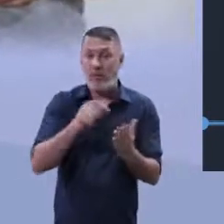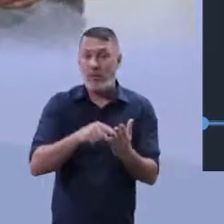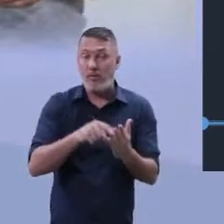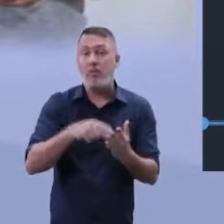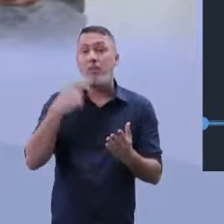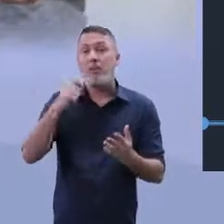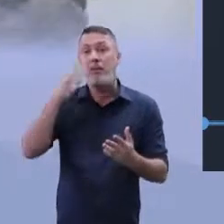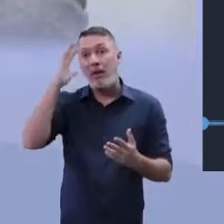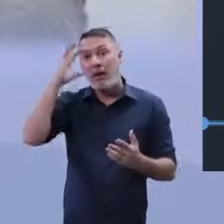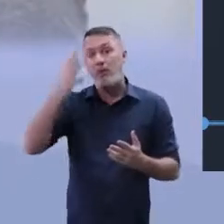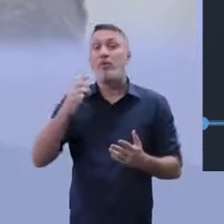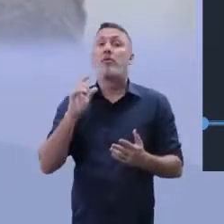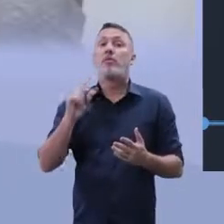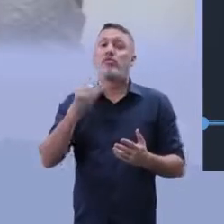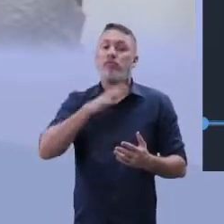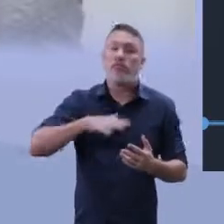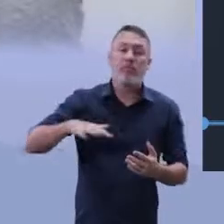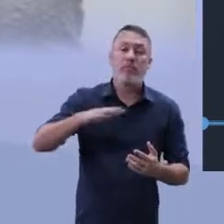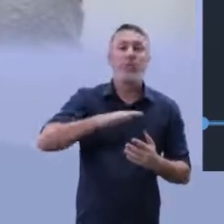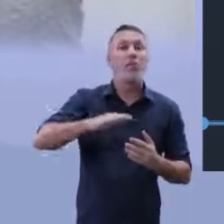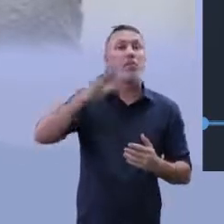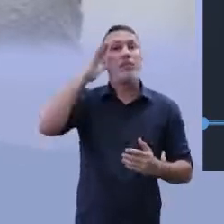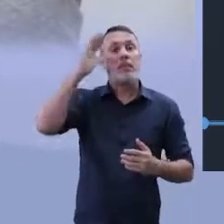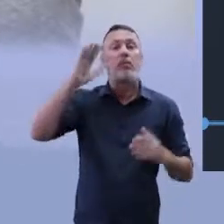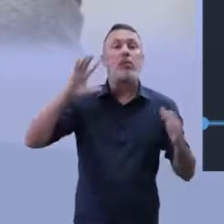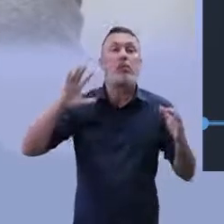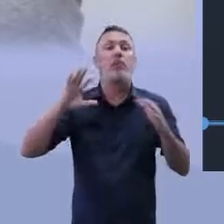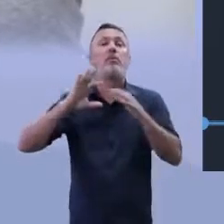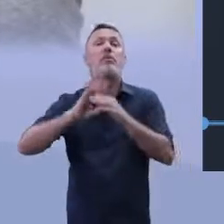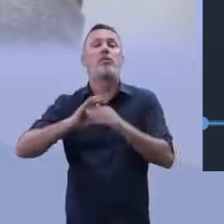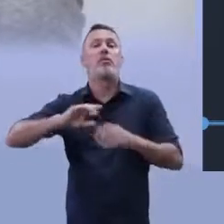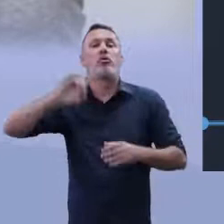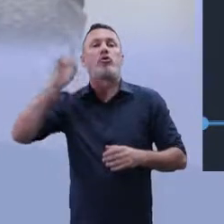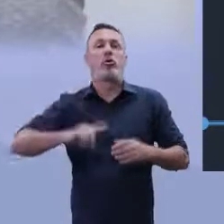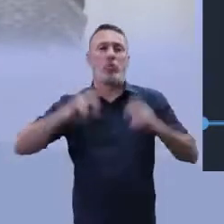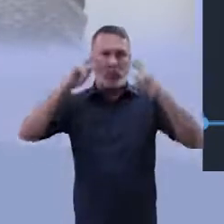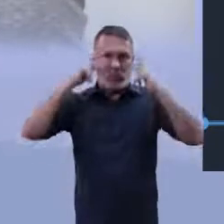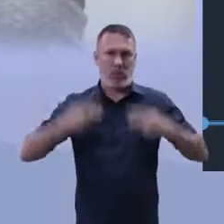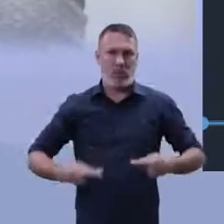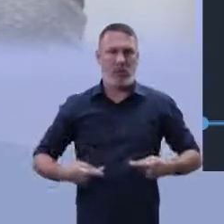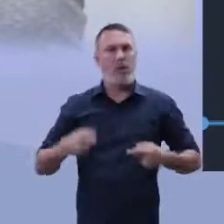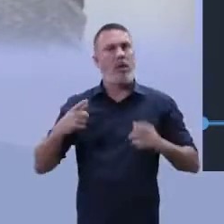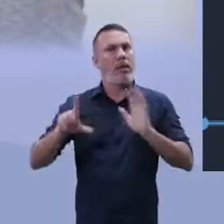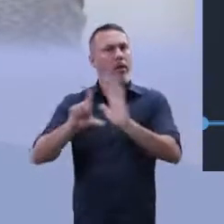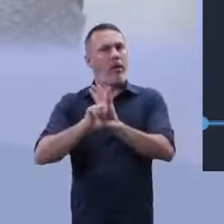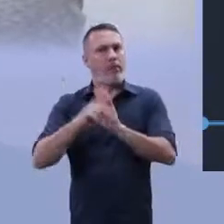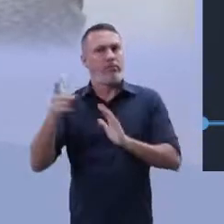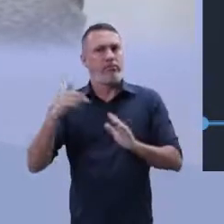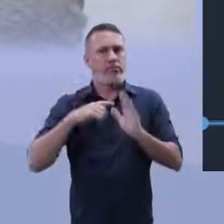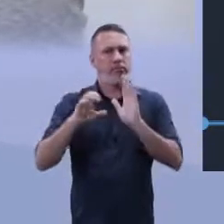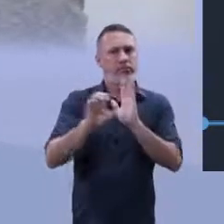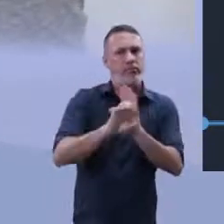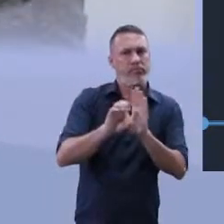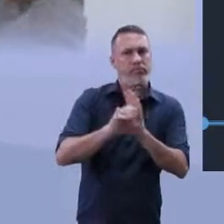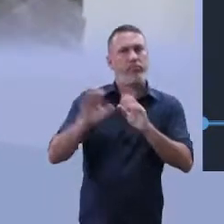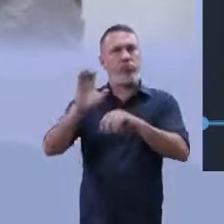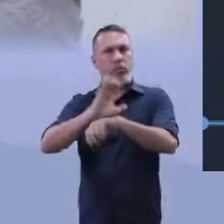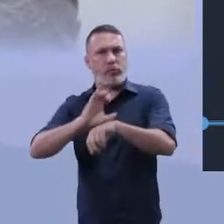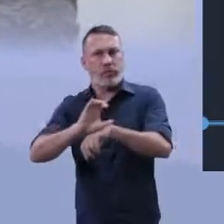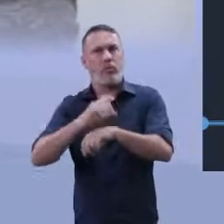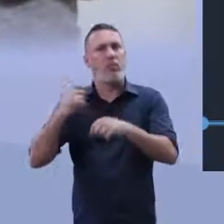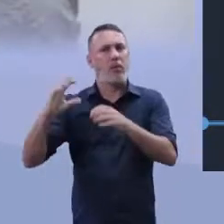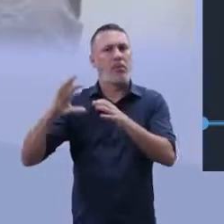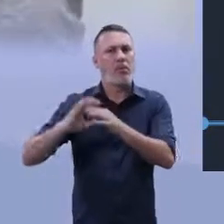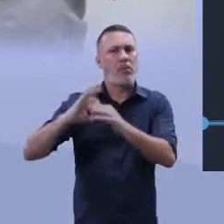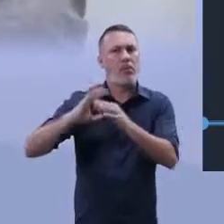redação, nós precisamos prezar pelos direitos humanos. Nós precisamos prezar pelas nossas leis, pelos nossos estatutos, pela